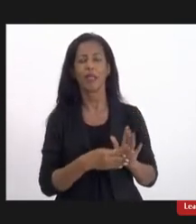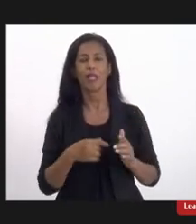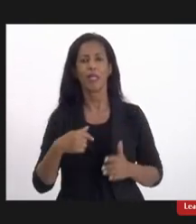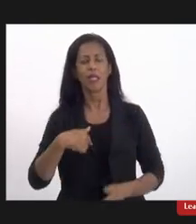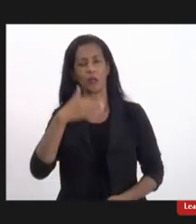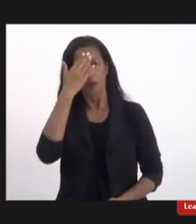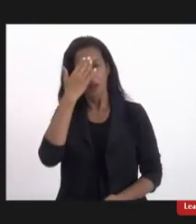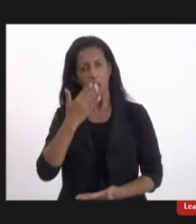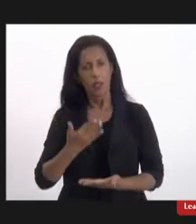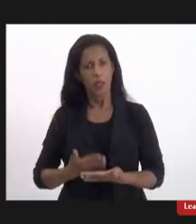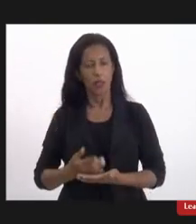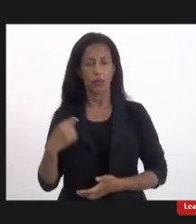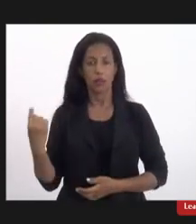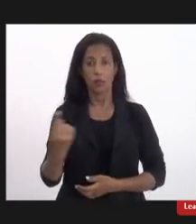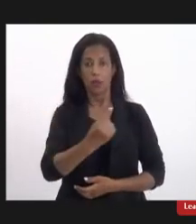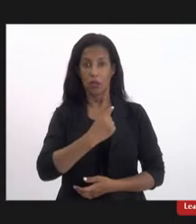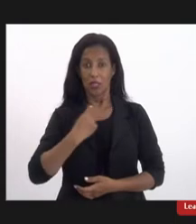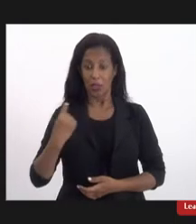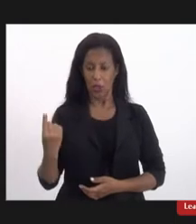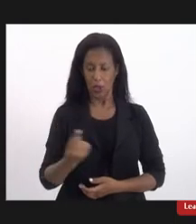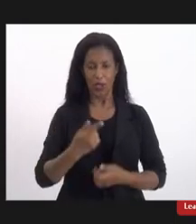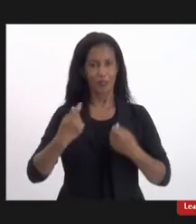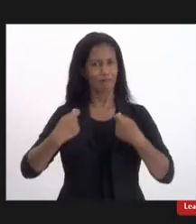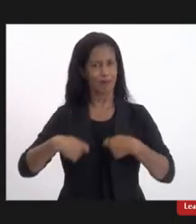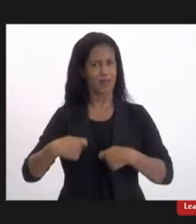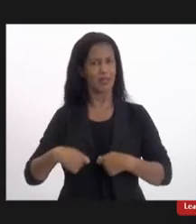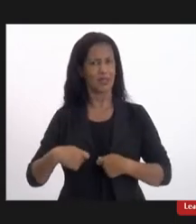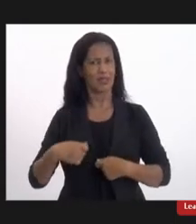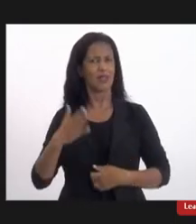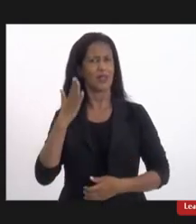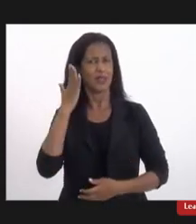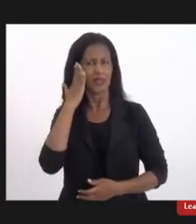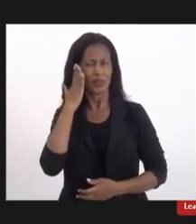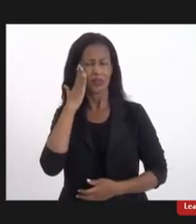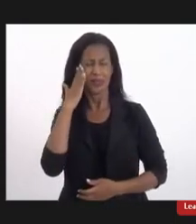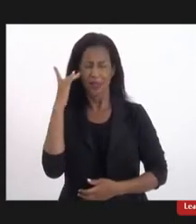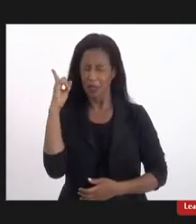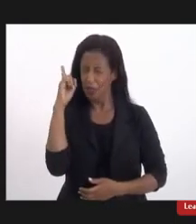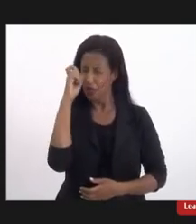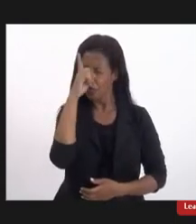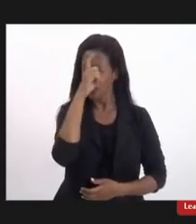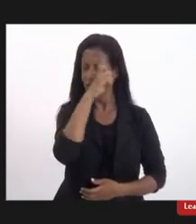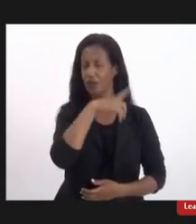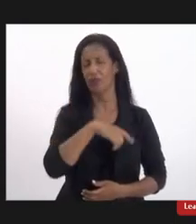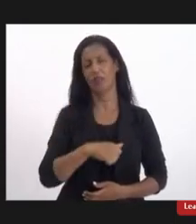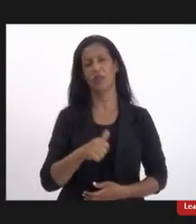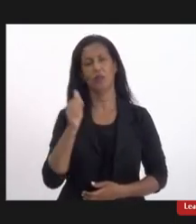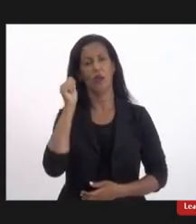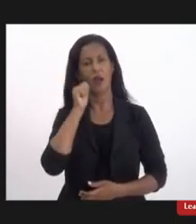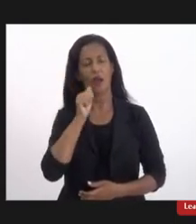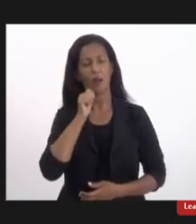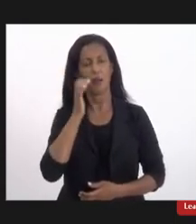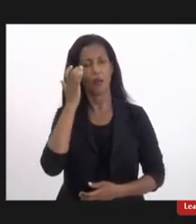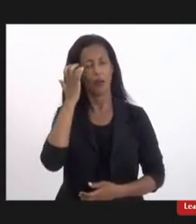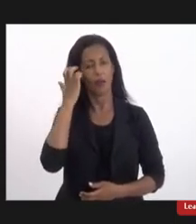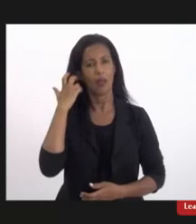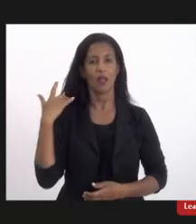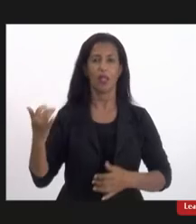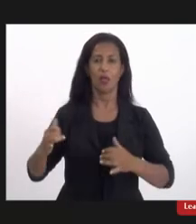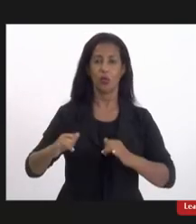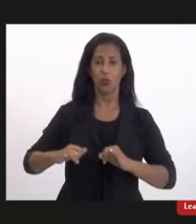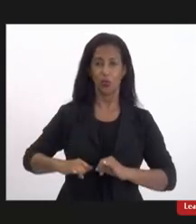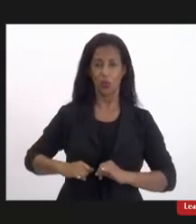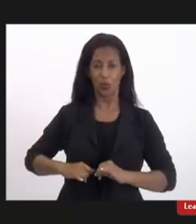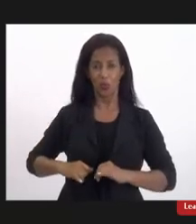acredito que assim nós precisamos eu sei que é muito difícil a mulher que sofreu um abuso